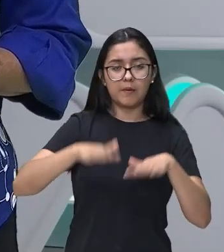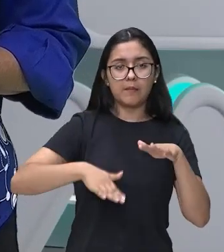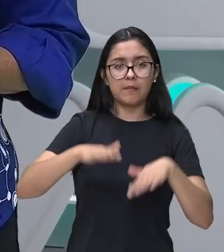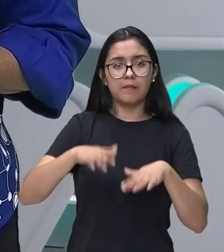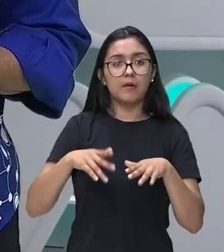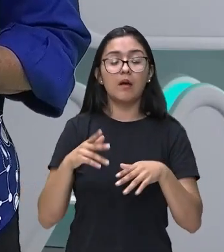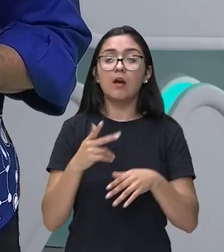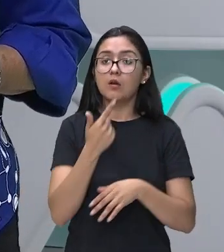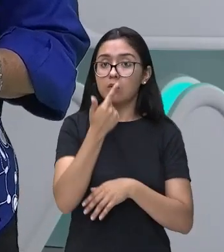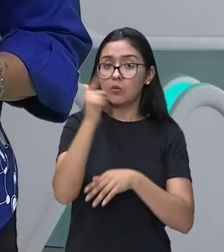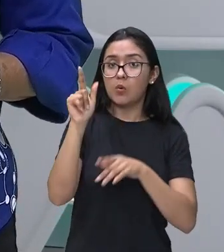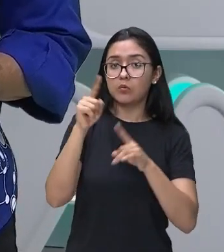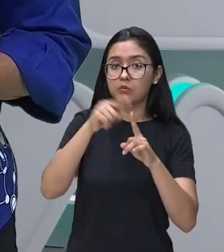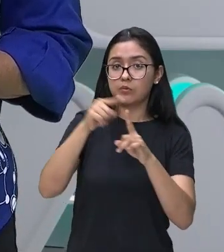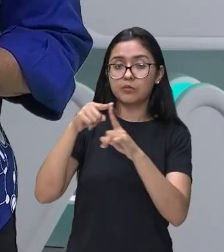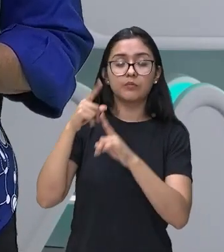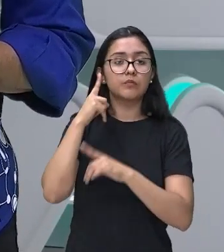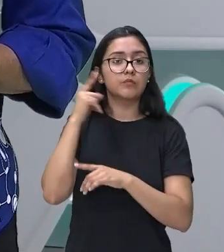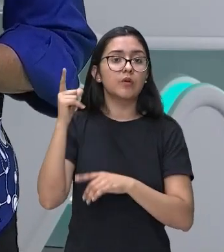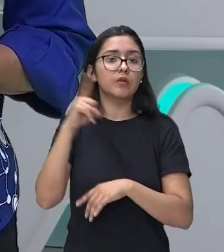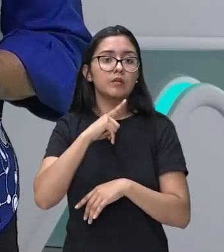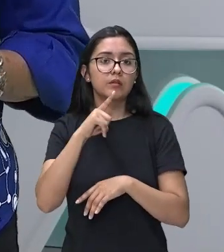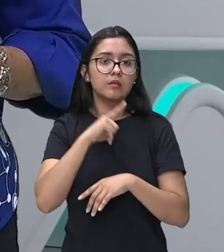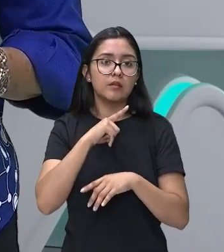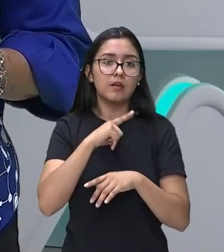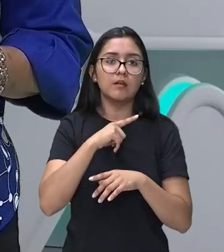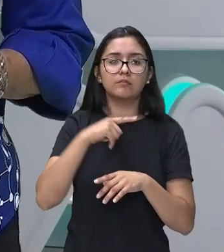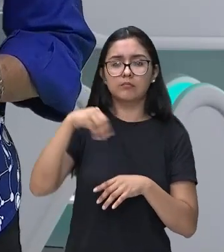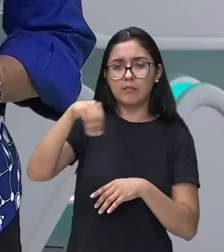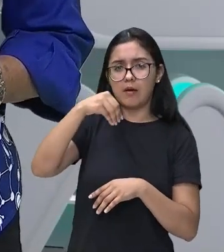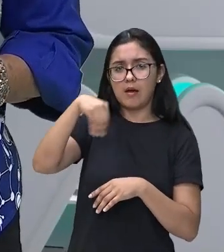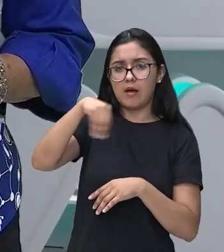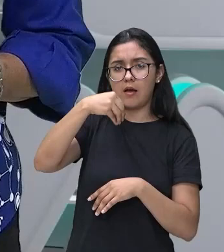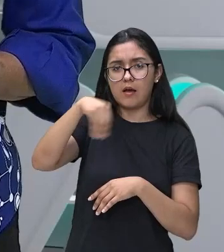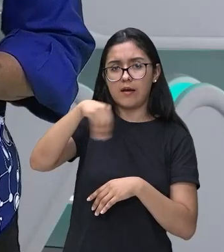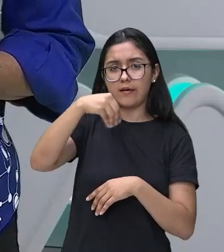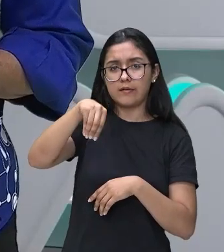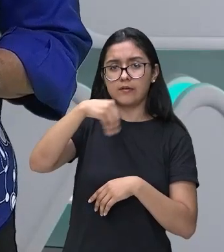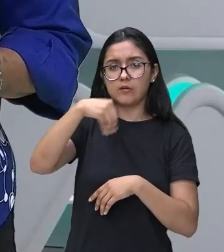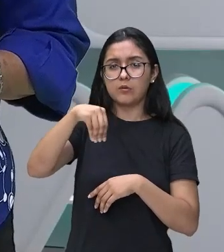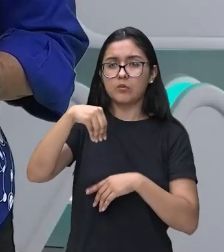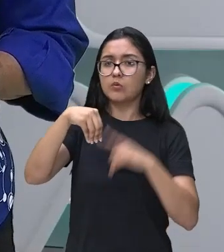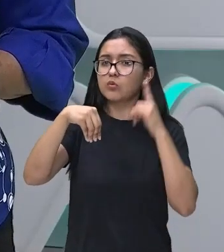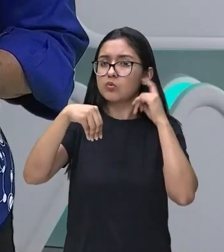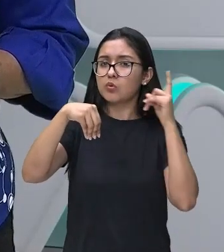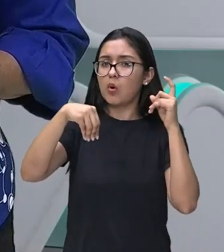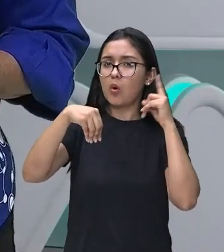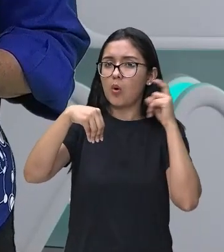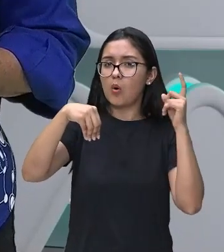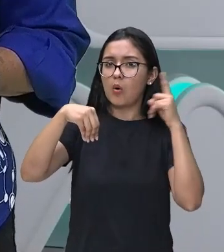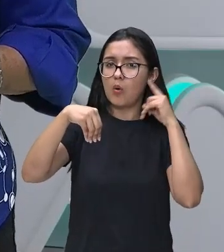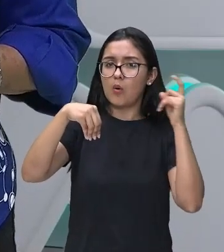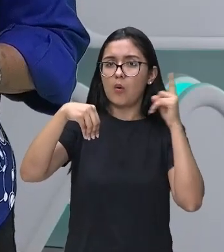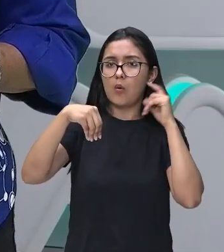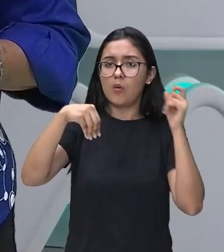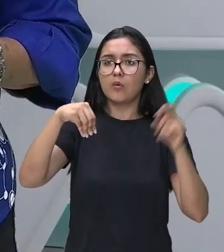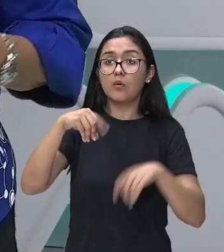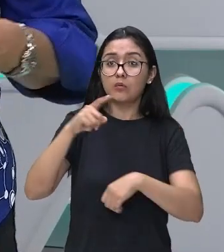longa, como os sons dos sinos que permanecem suando por um período de tempo maior.